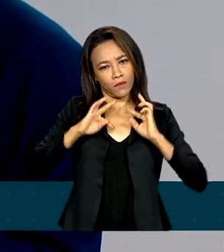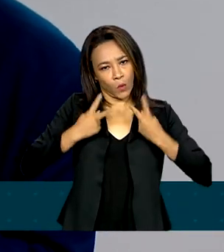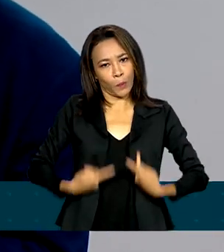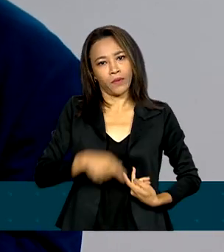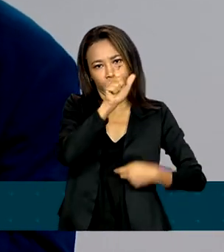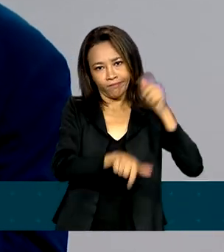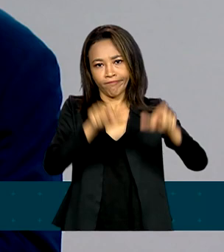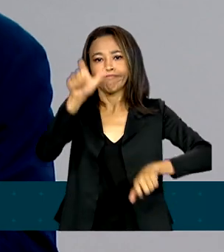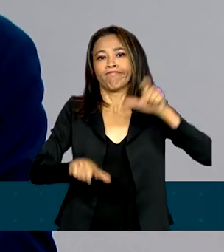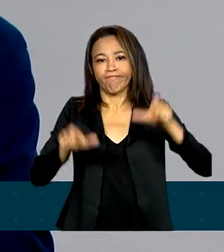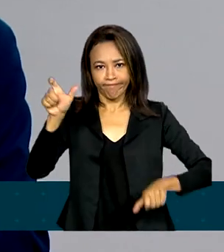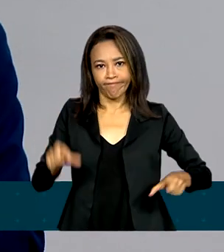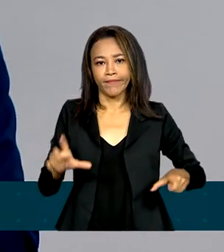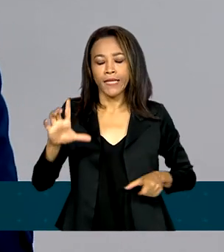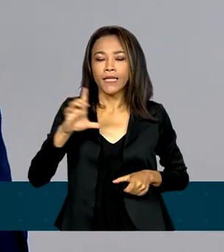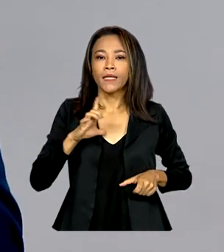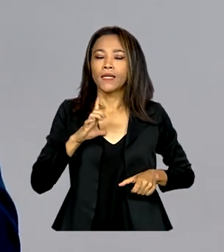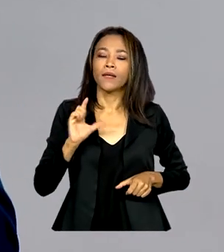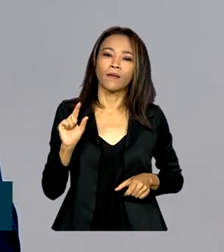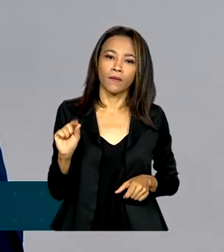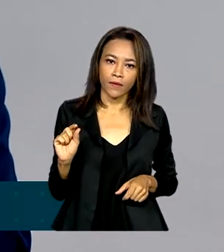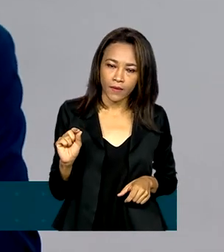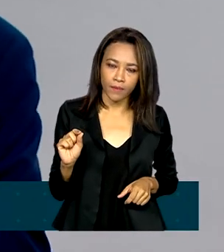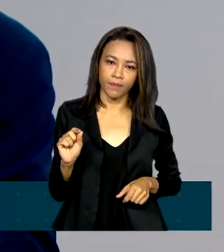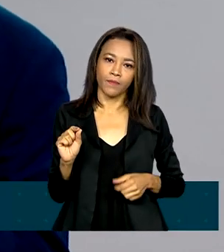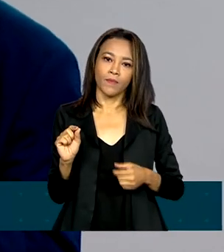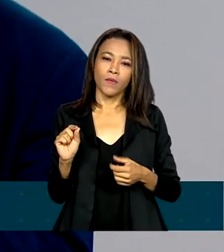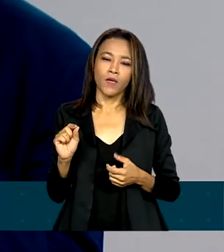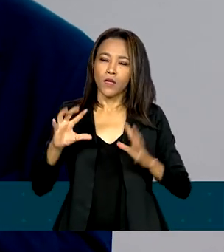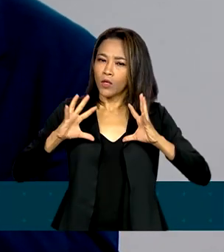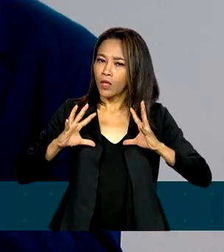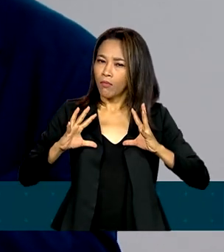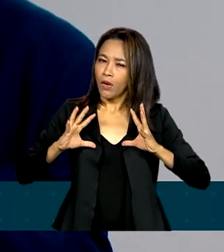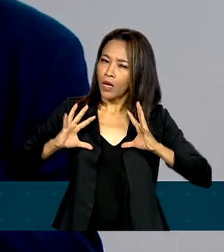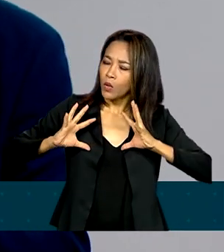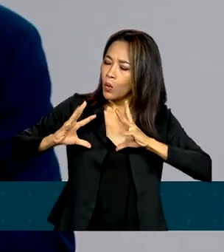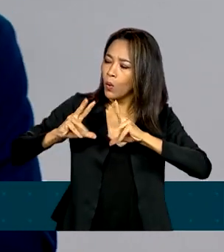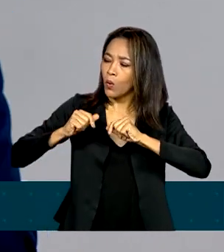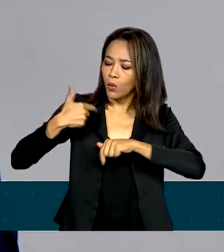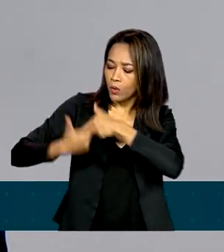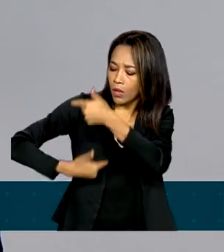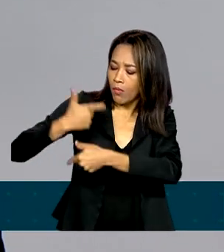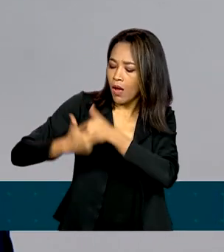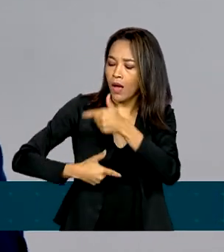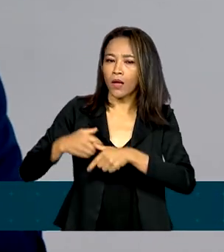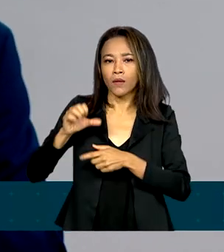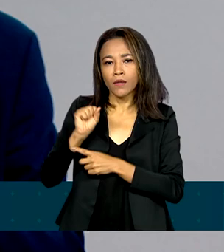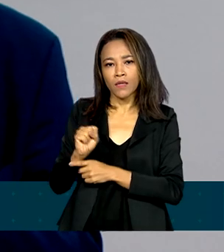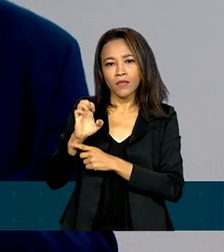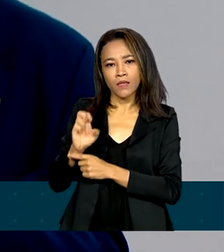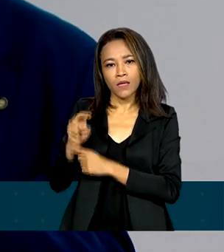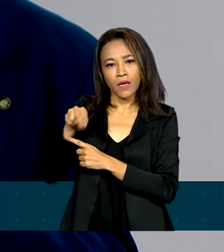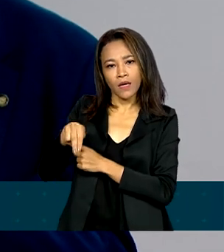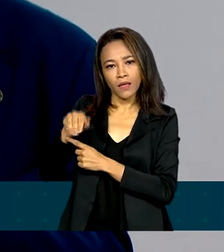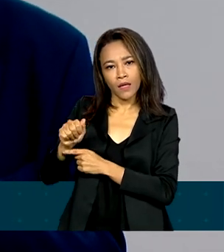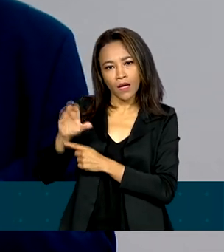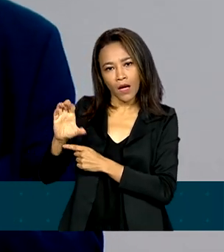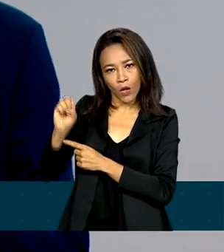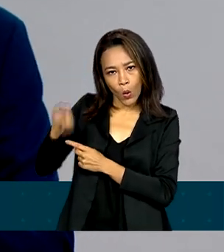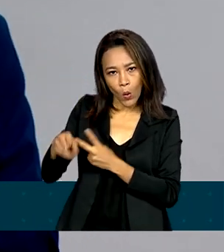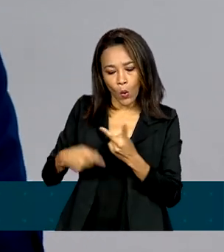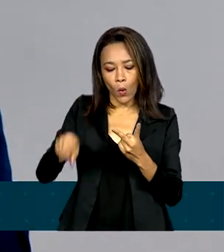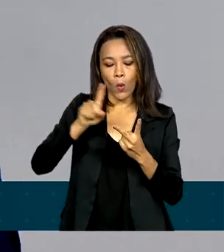norte para comandar todo o nosso trabalho. Trabalho da Senacom, trabalho integrado dos